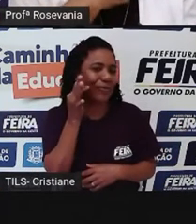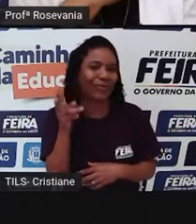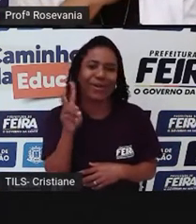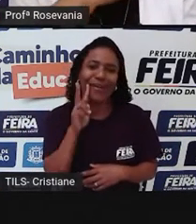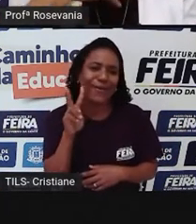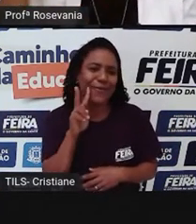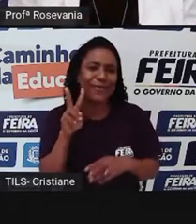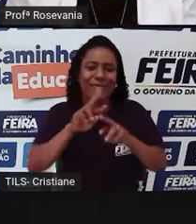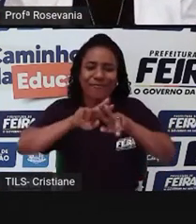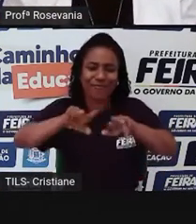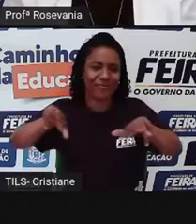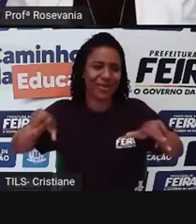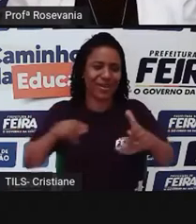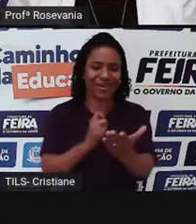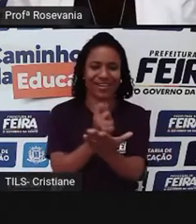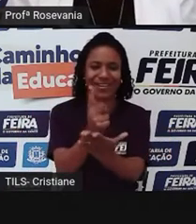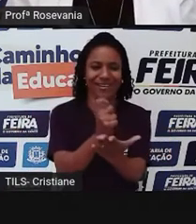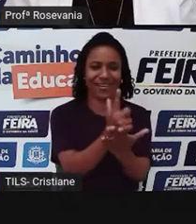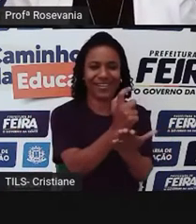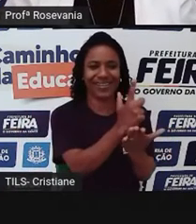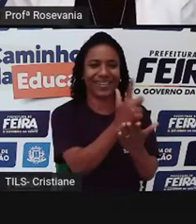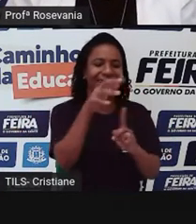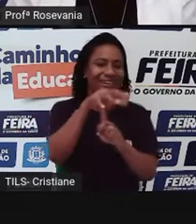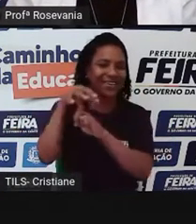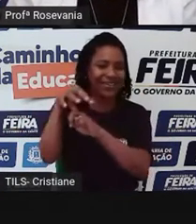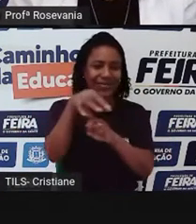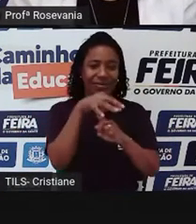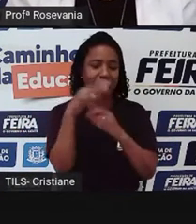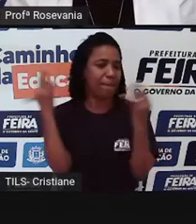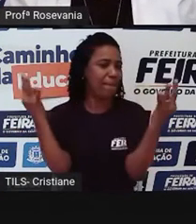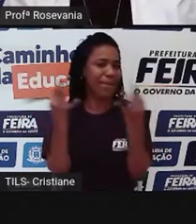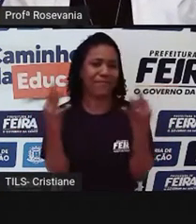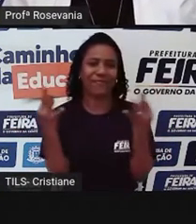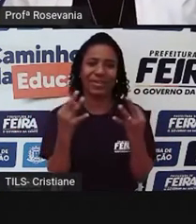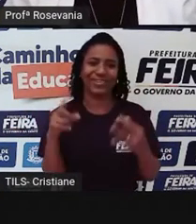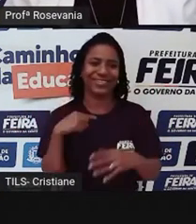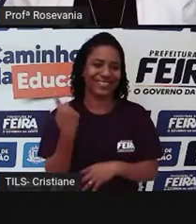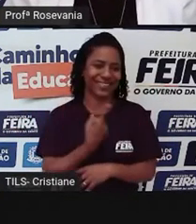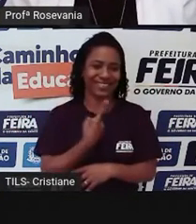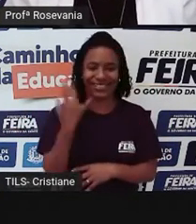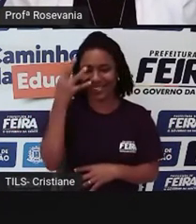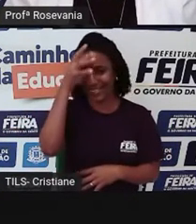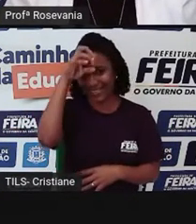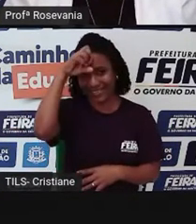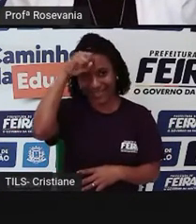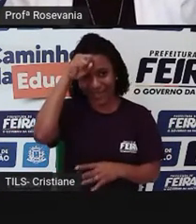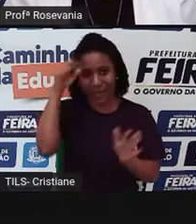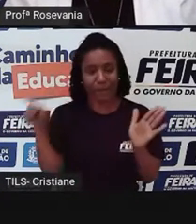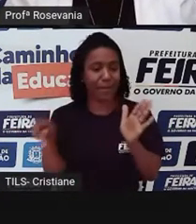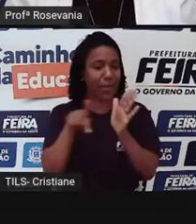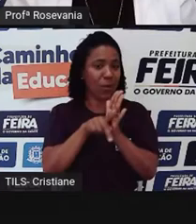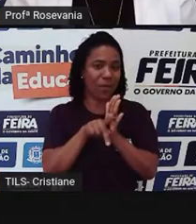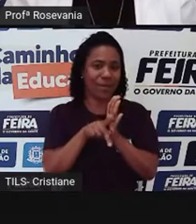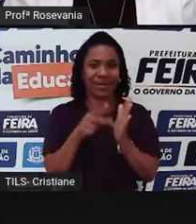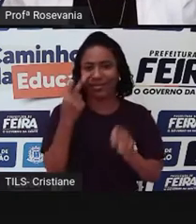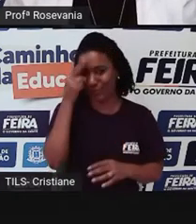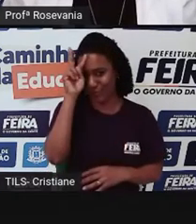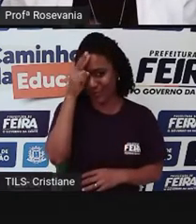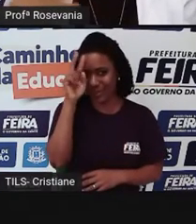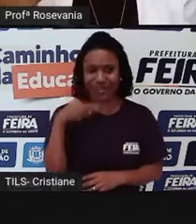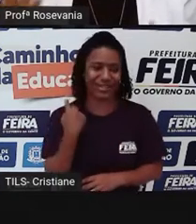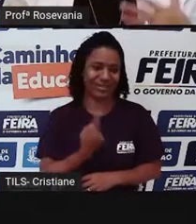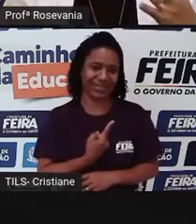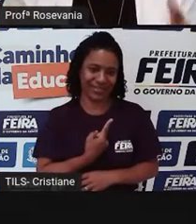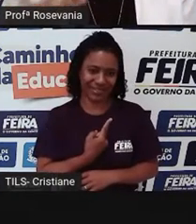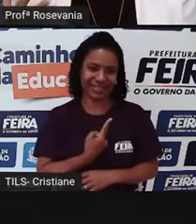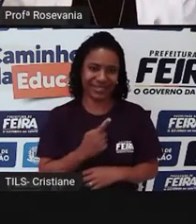é um local assim, perfeito de aprendizagem, faz parte da nossa história e a gente nunca, eu acho, vai deixar de ter a feira, porque